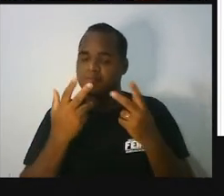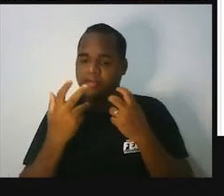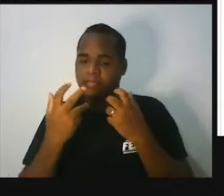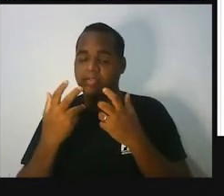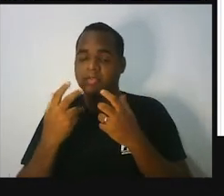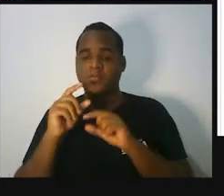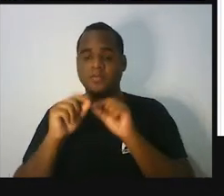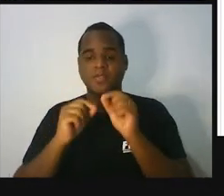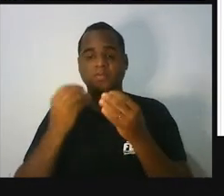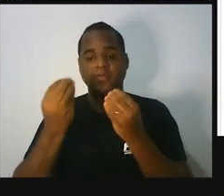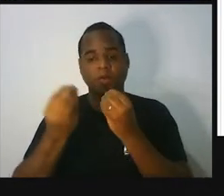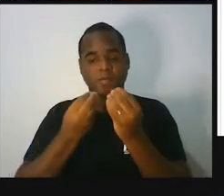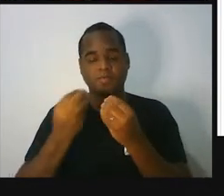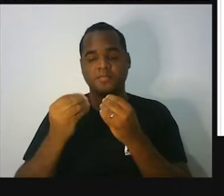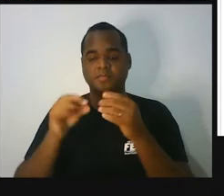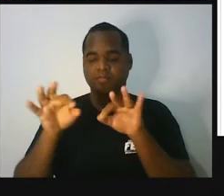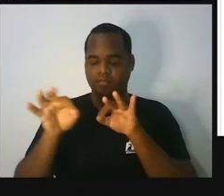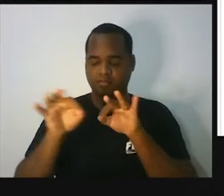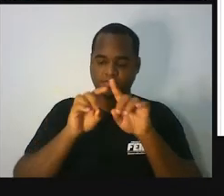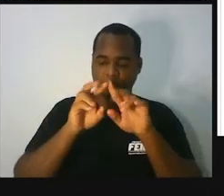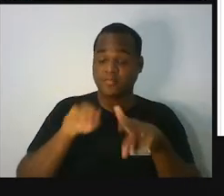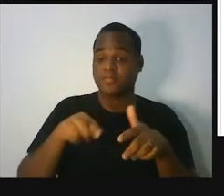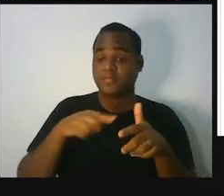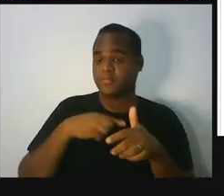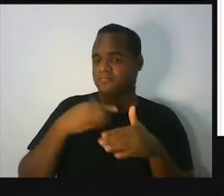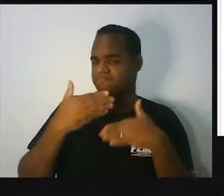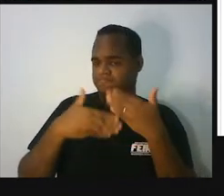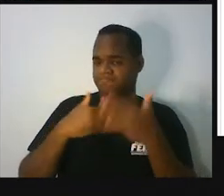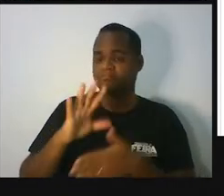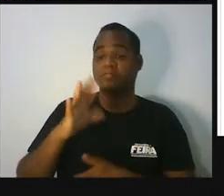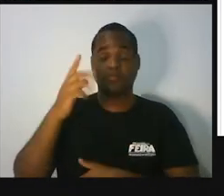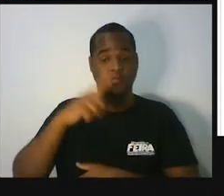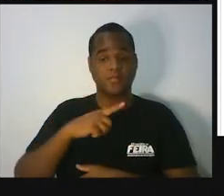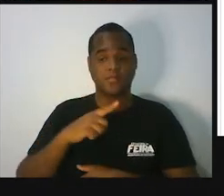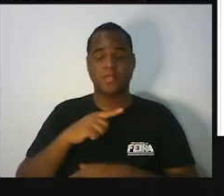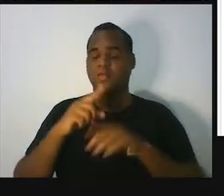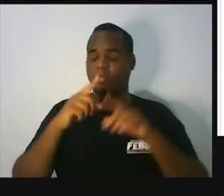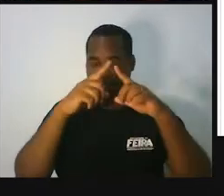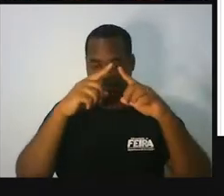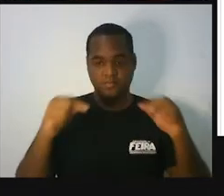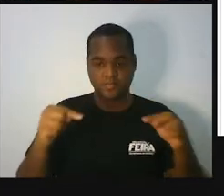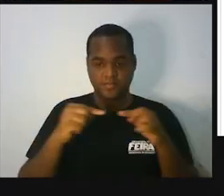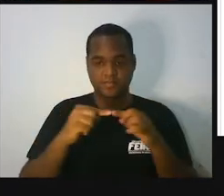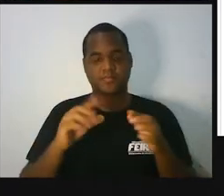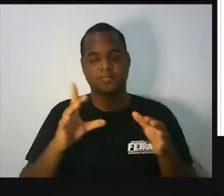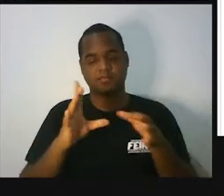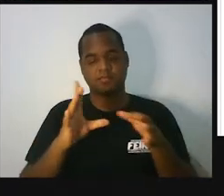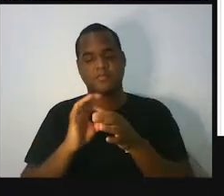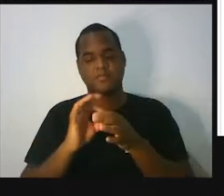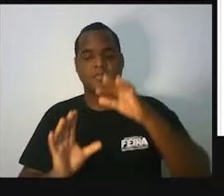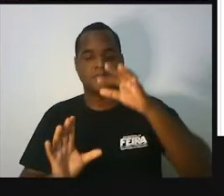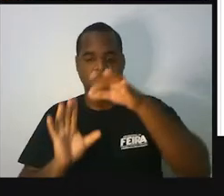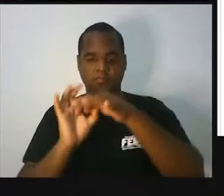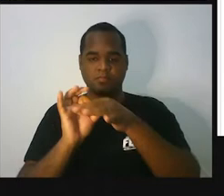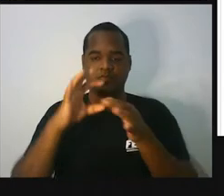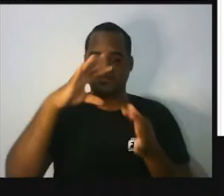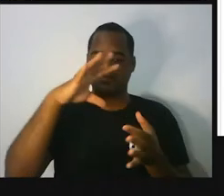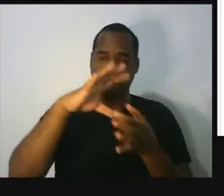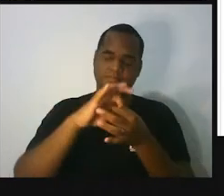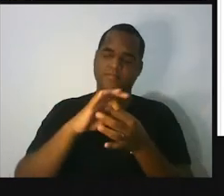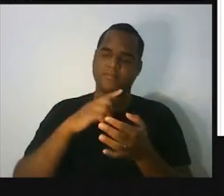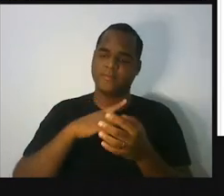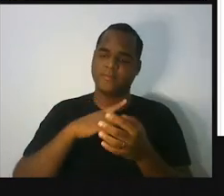nessa movimentação, os palitos com os quais você fez o triângulo, eles ficam mais firmes do que